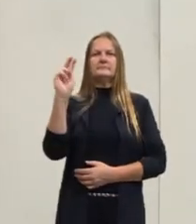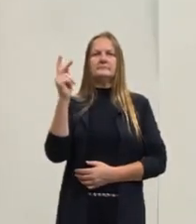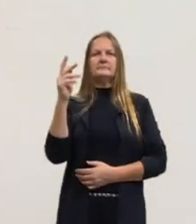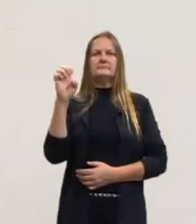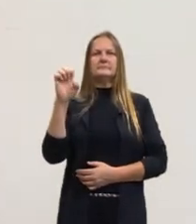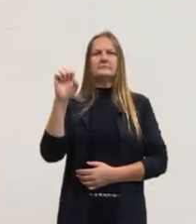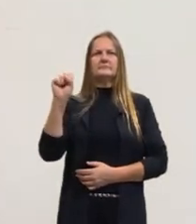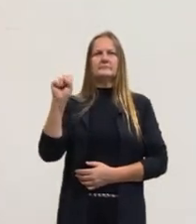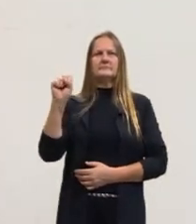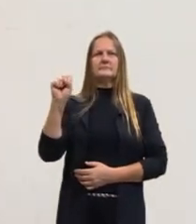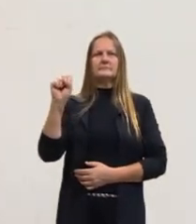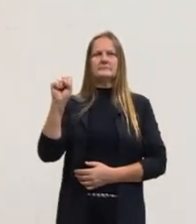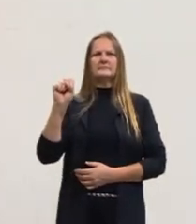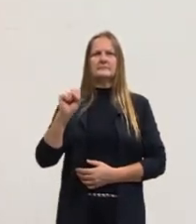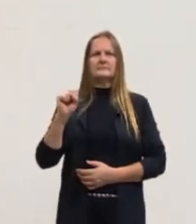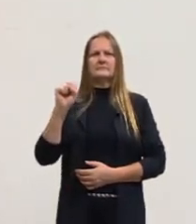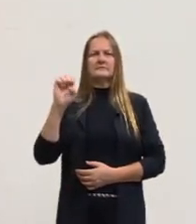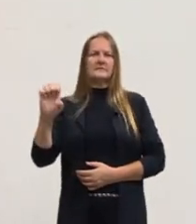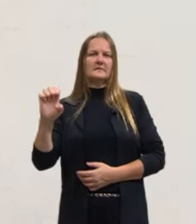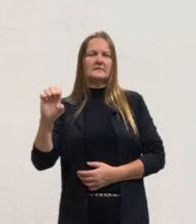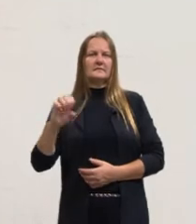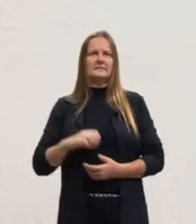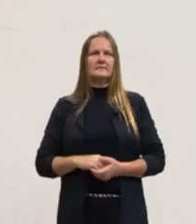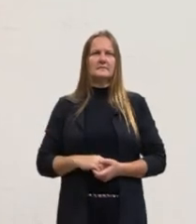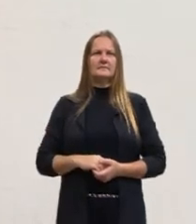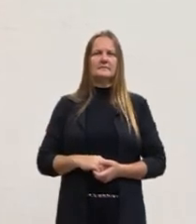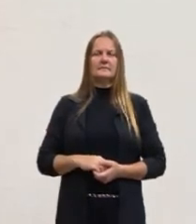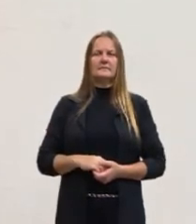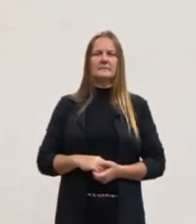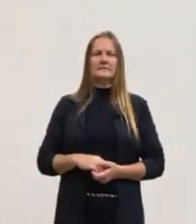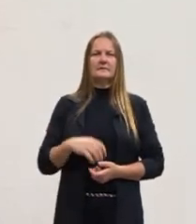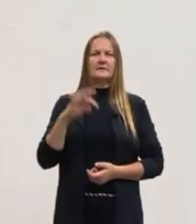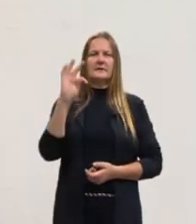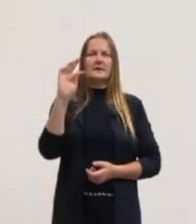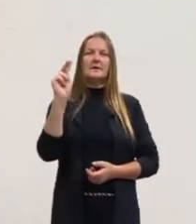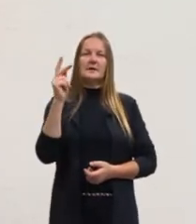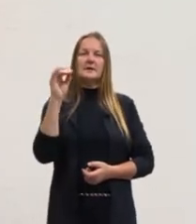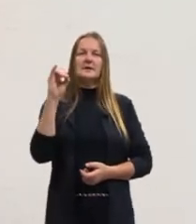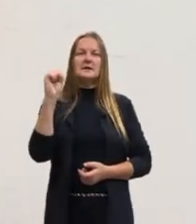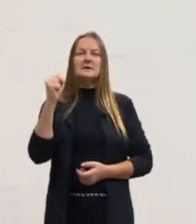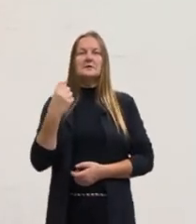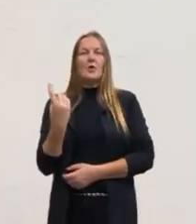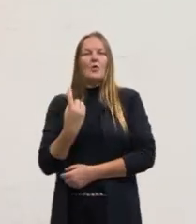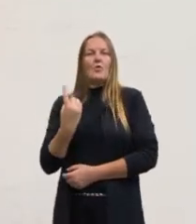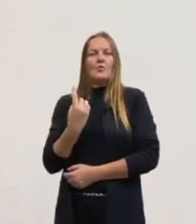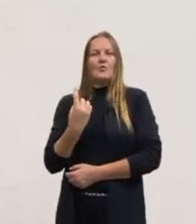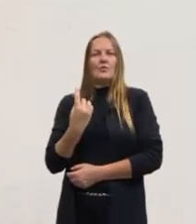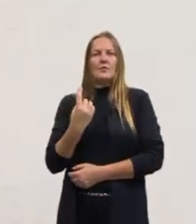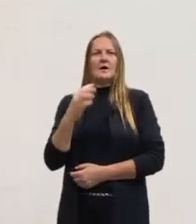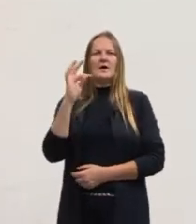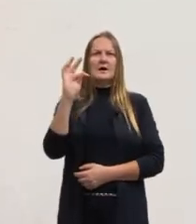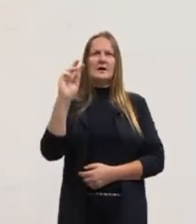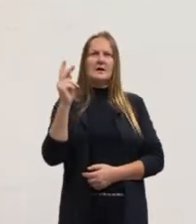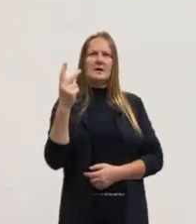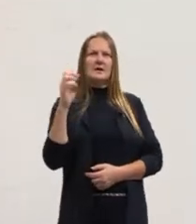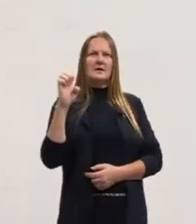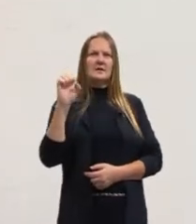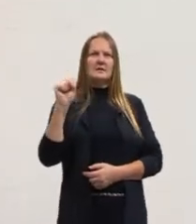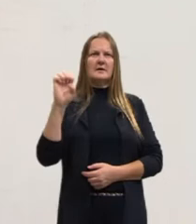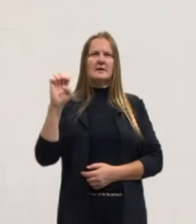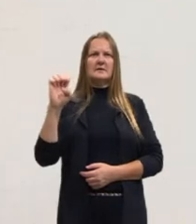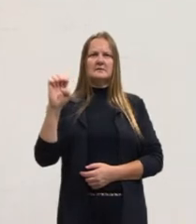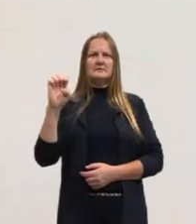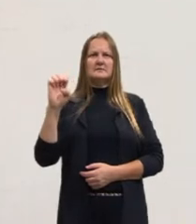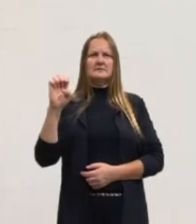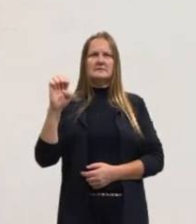this é o plural de this. This é para elementos que estão longe do falante.